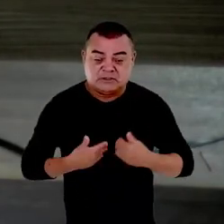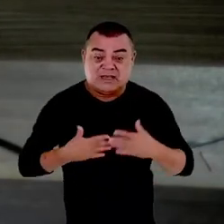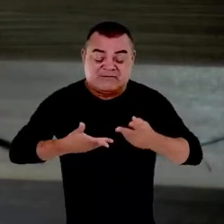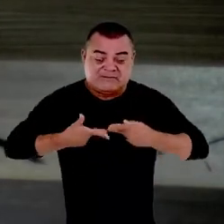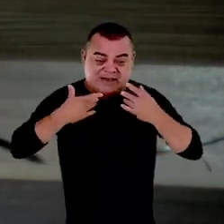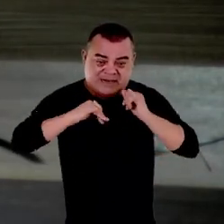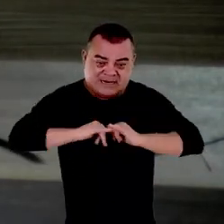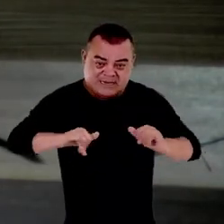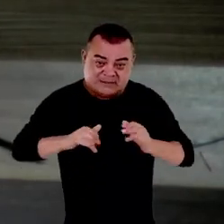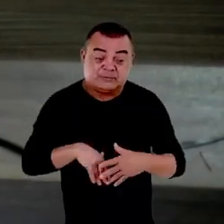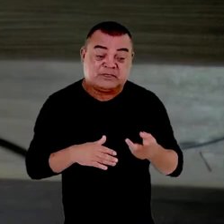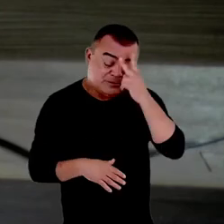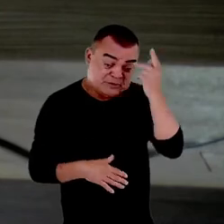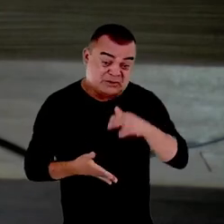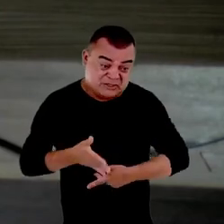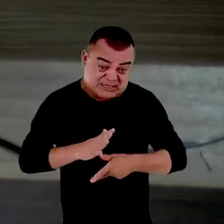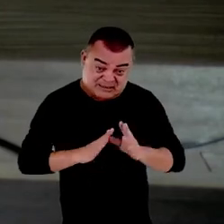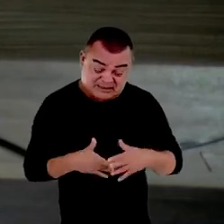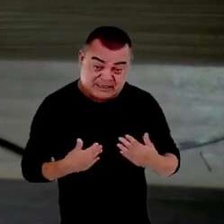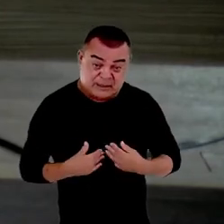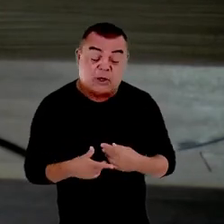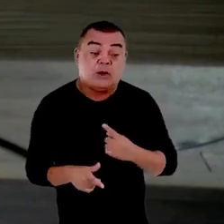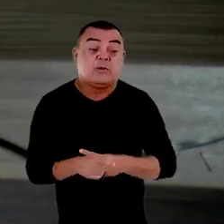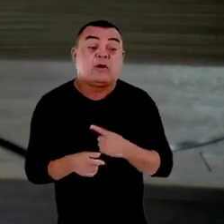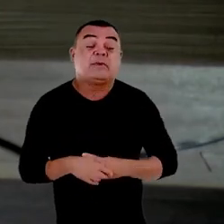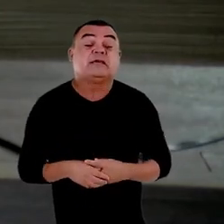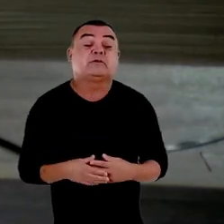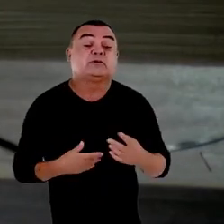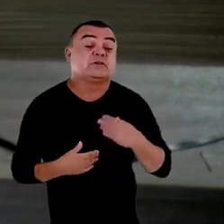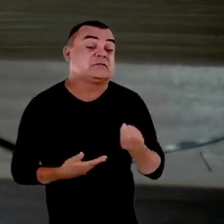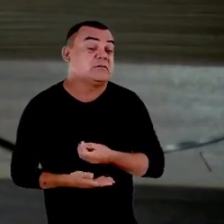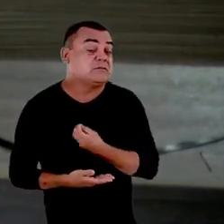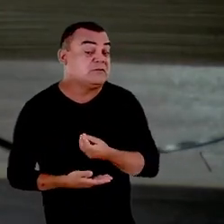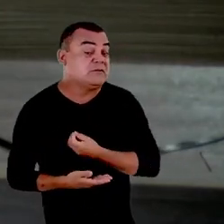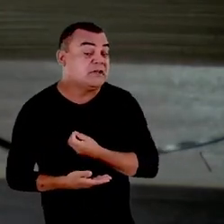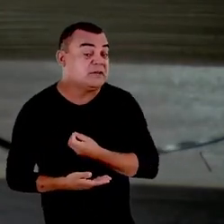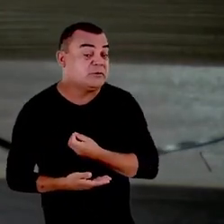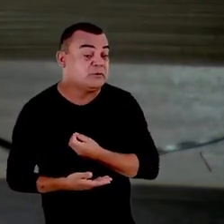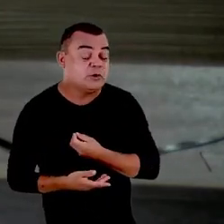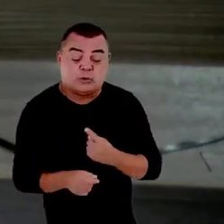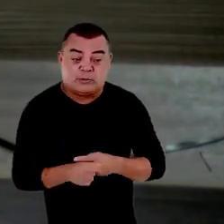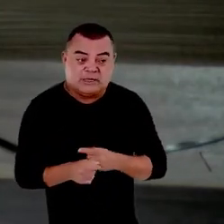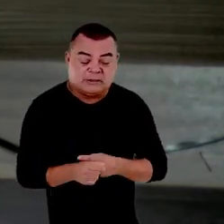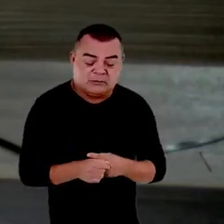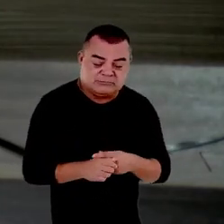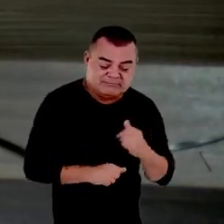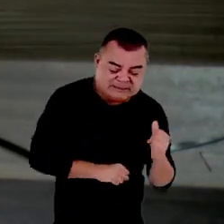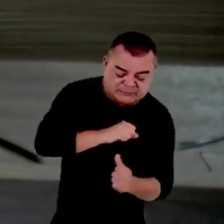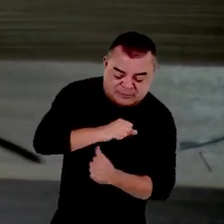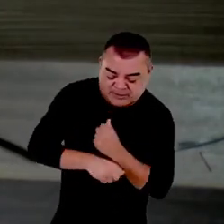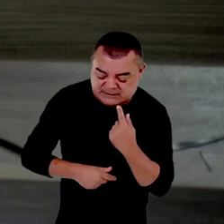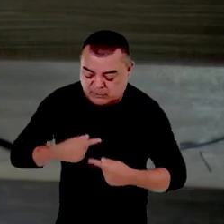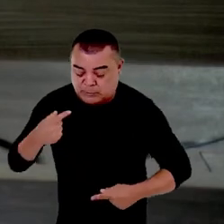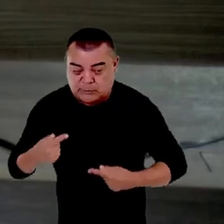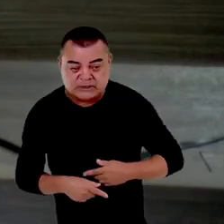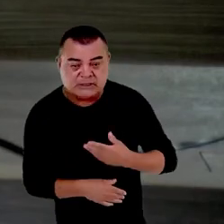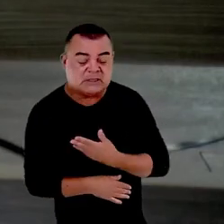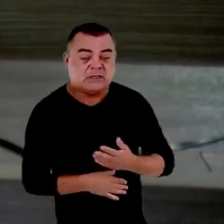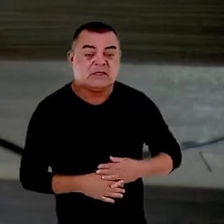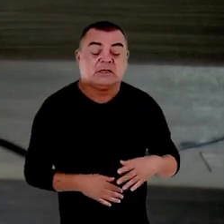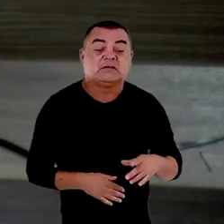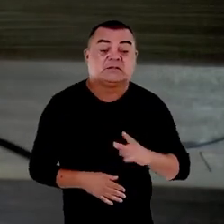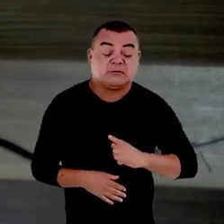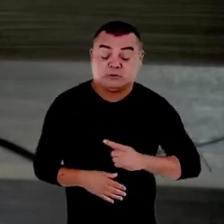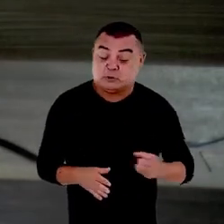pelos que antecederam um momento emblemático em que nós estamos vivendo um momento de transição política nós temos um novo parlamento sendo